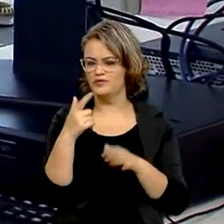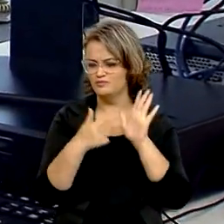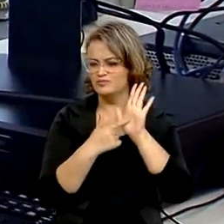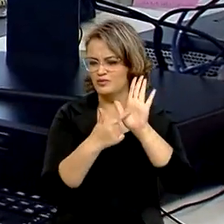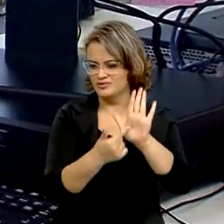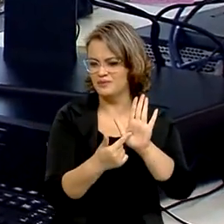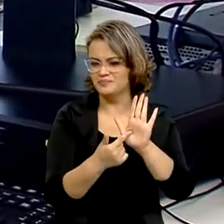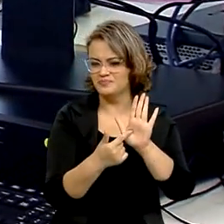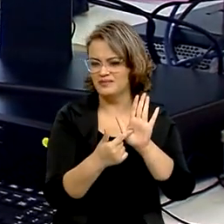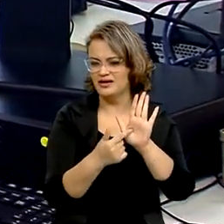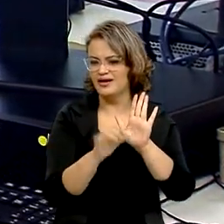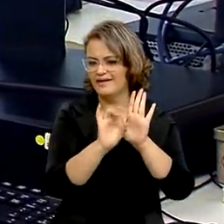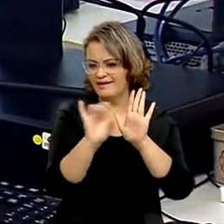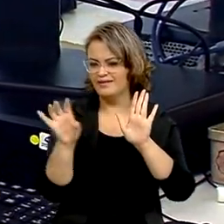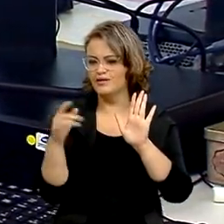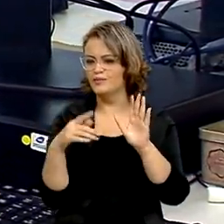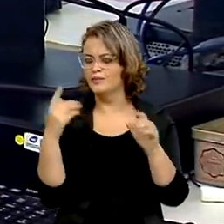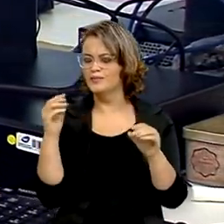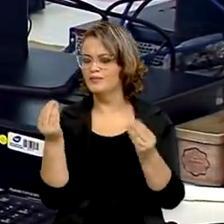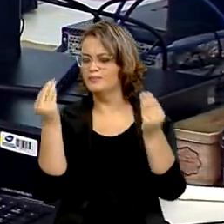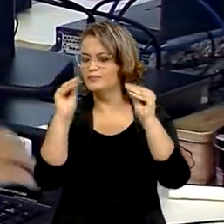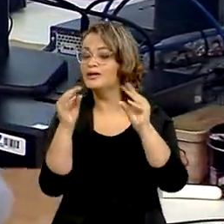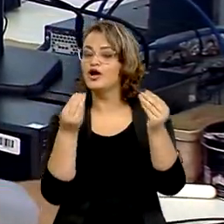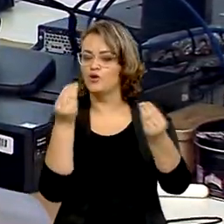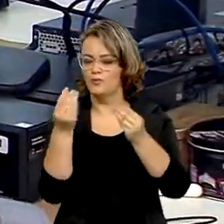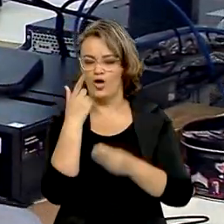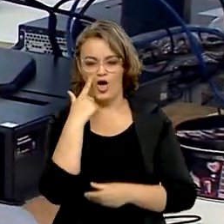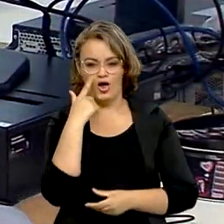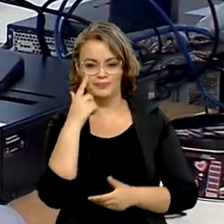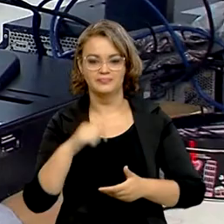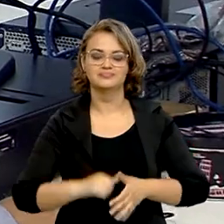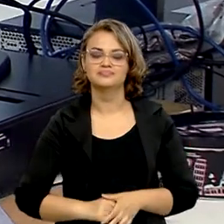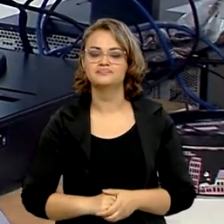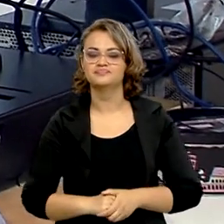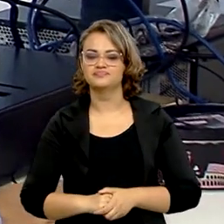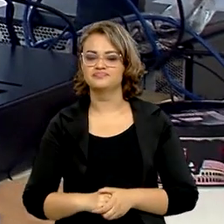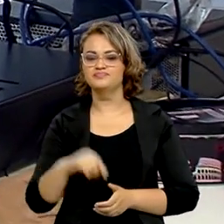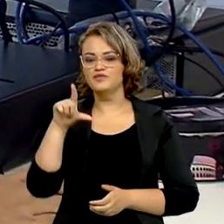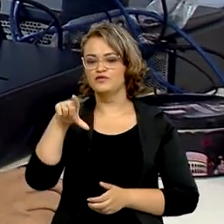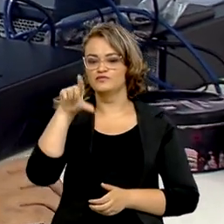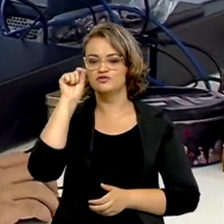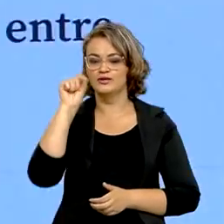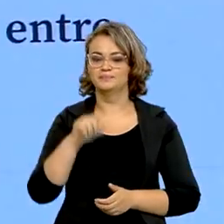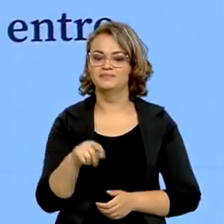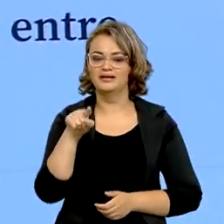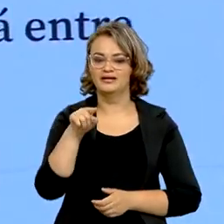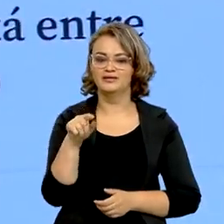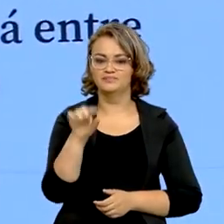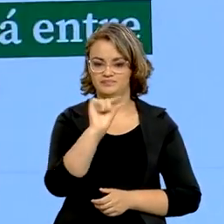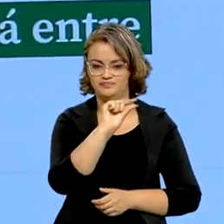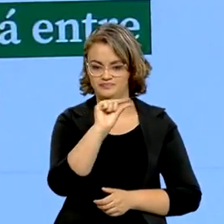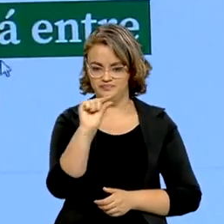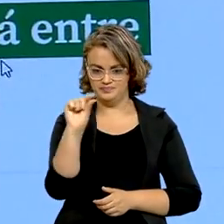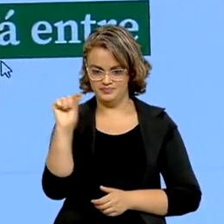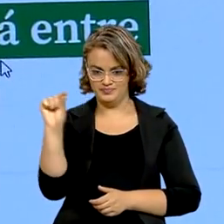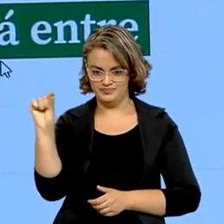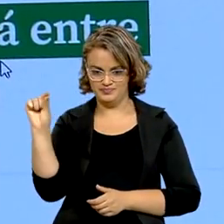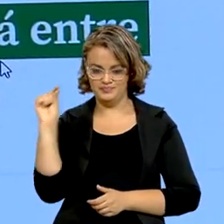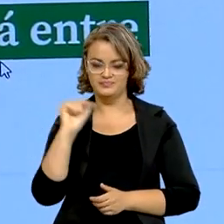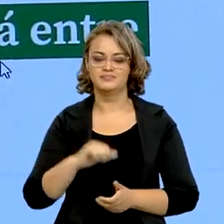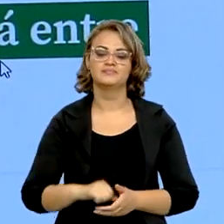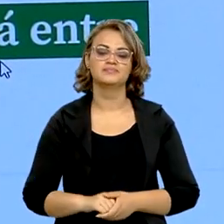acontece com cada uma delas quando é publicada. Vou selecionar aqui na agência. Tenho aqui uma notícia